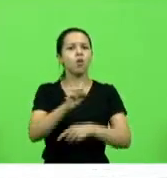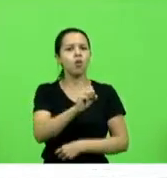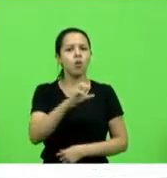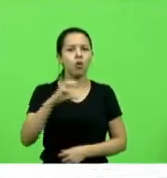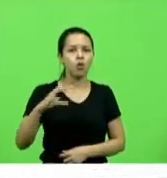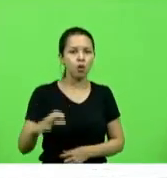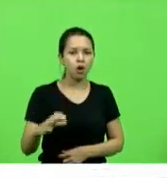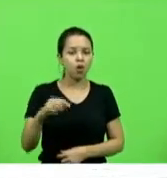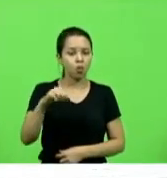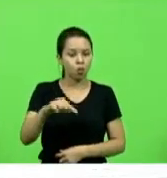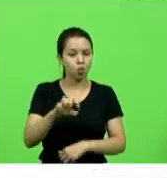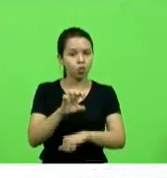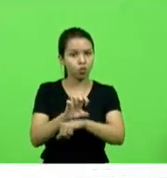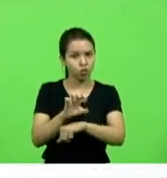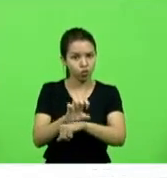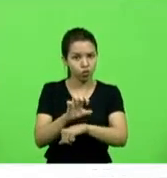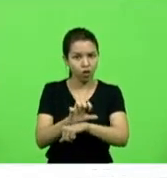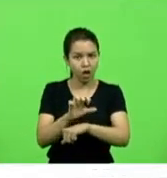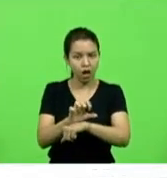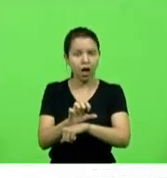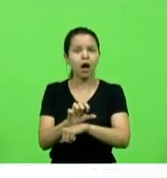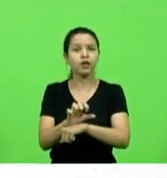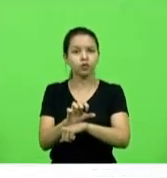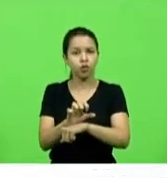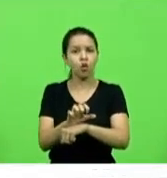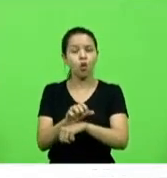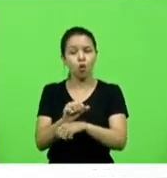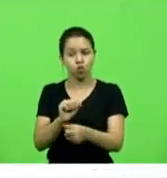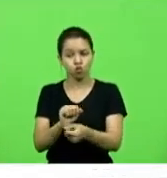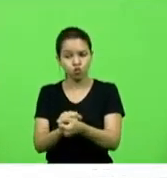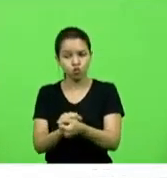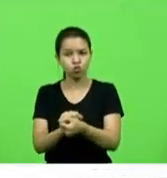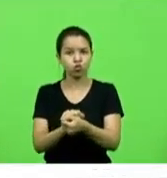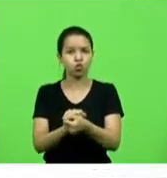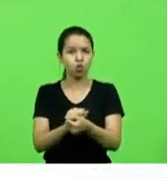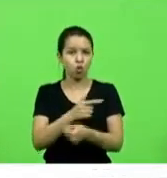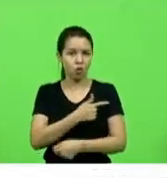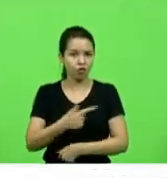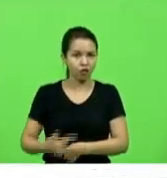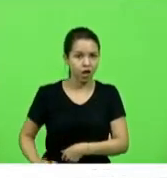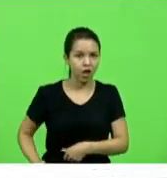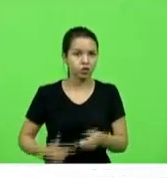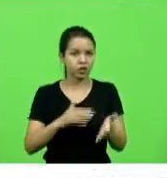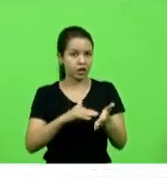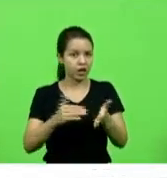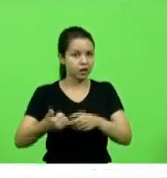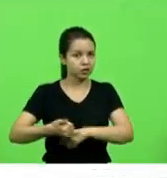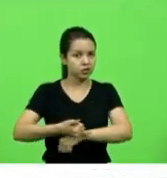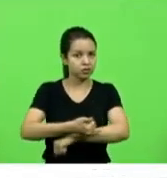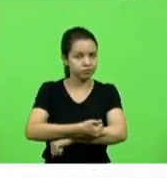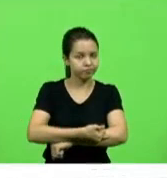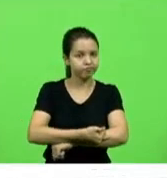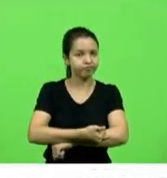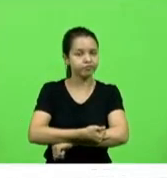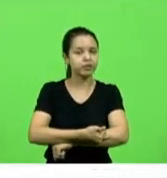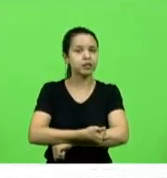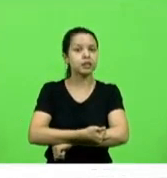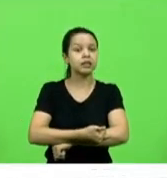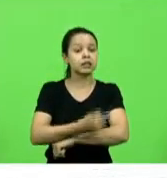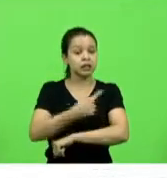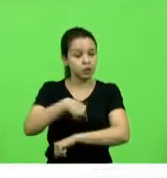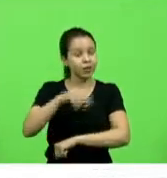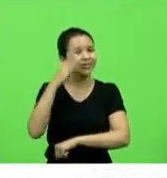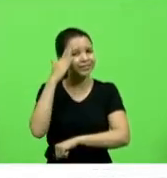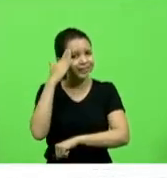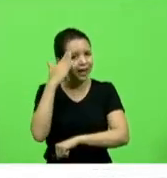através do governo através da secretaria de infraestrutura é lógico que temos tantas demandas e tantas necessidades e tantas prioridades no estado